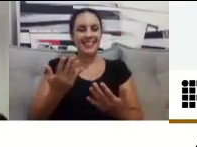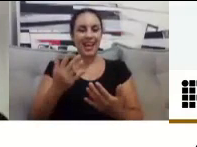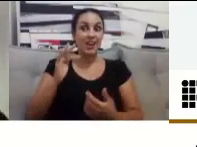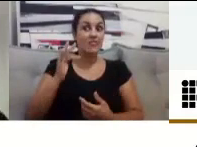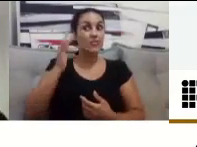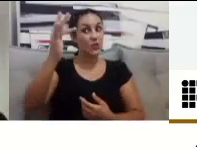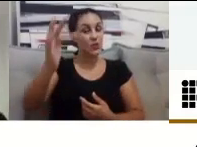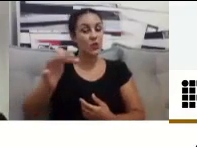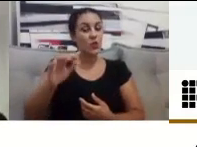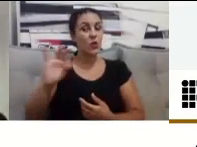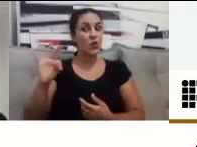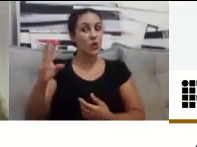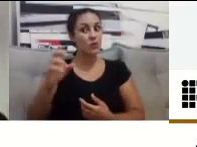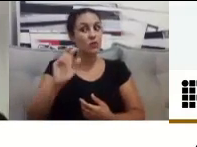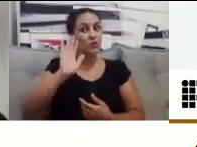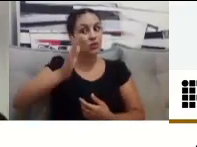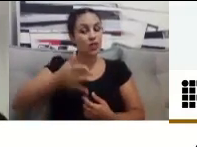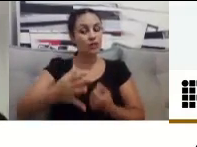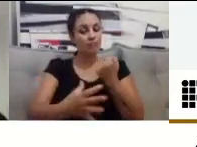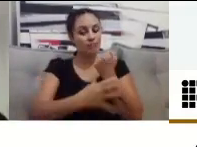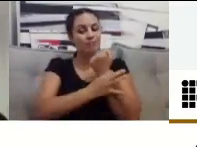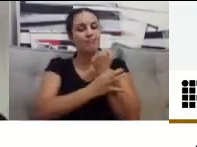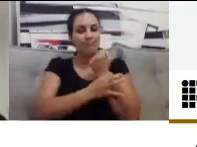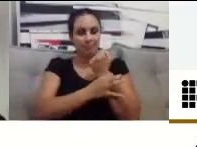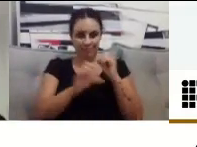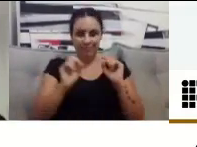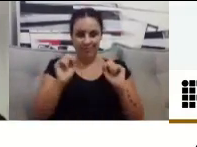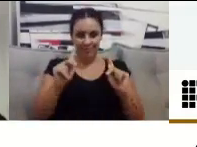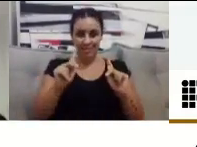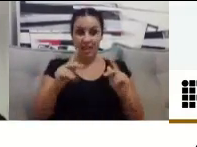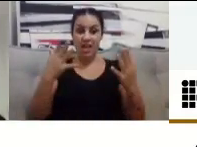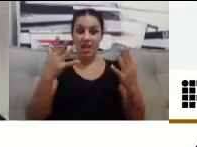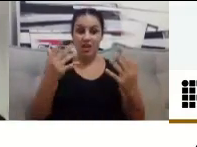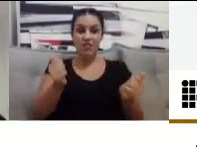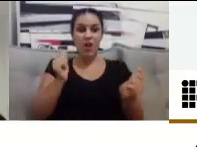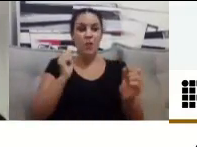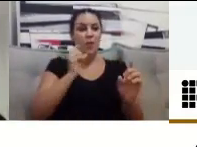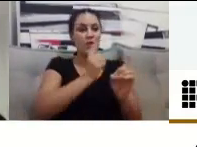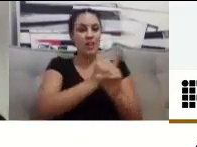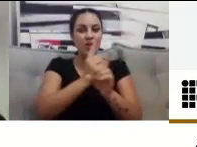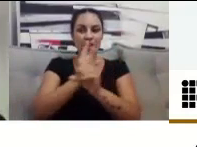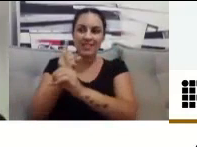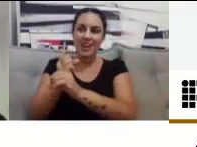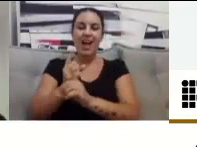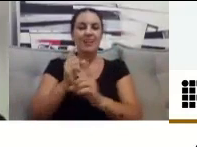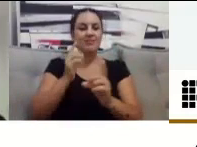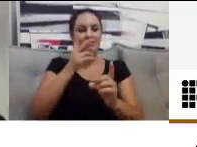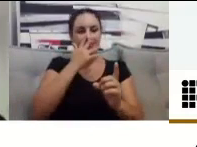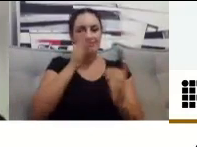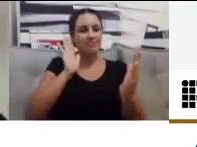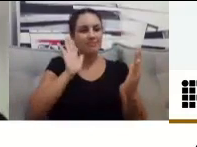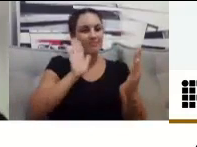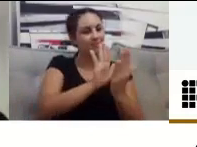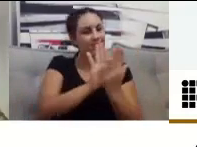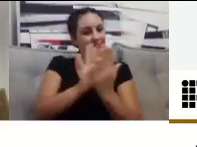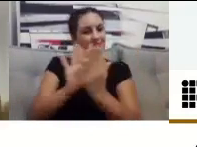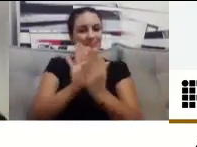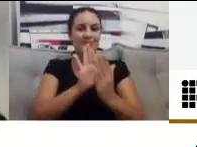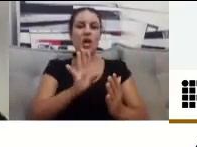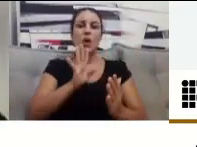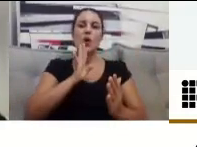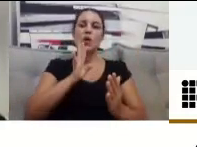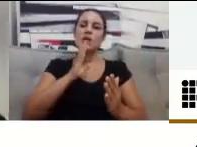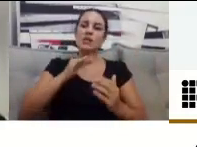e nós vamos nos conhecendo cada dia mais, né? Mas hoje, depois dessa